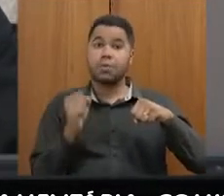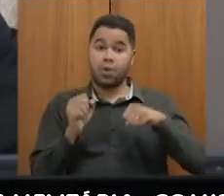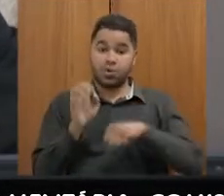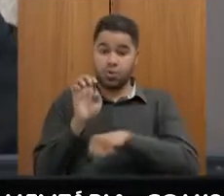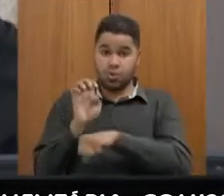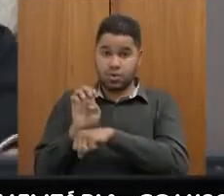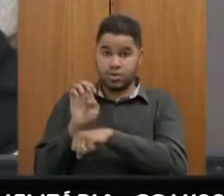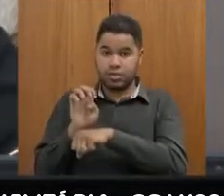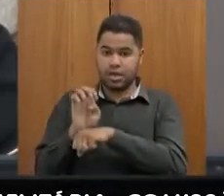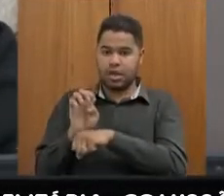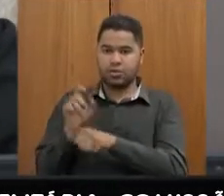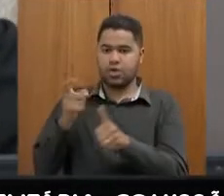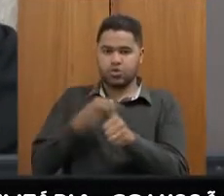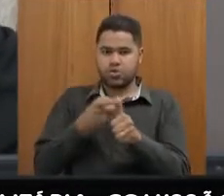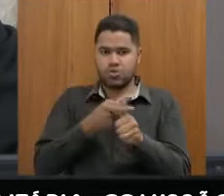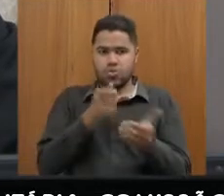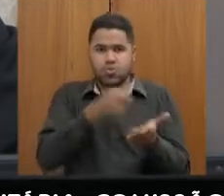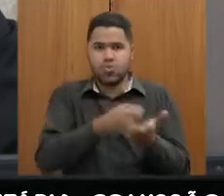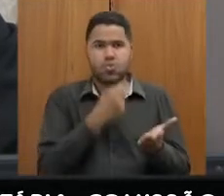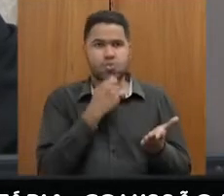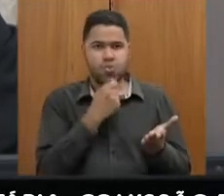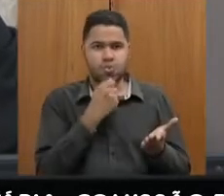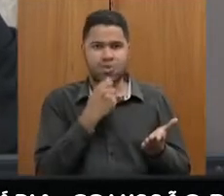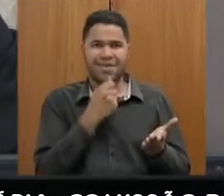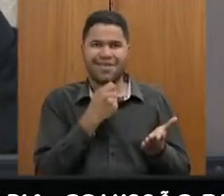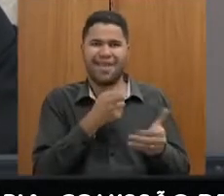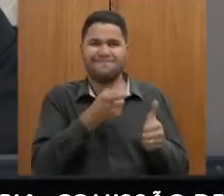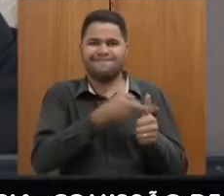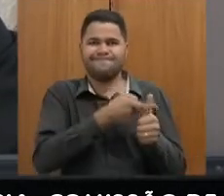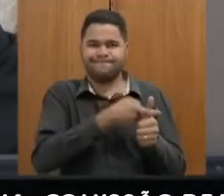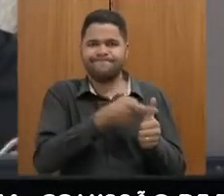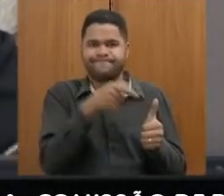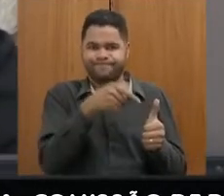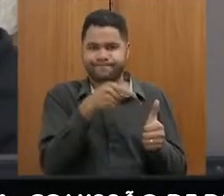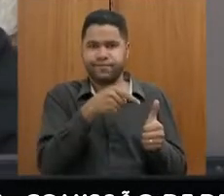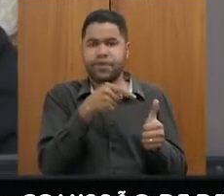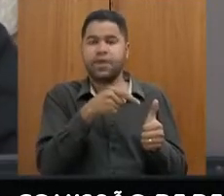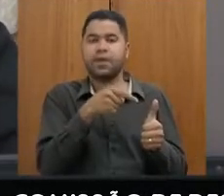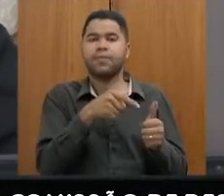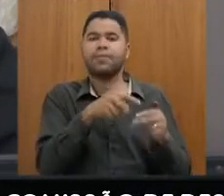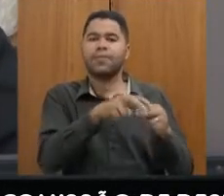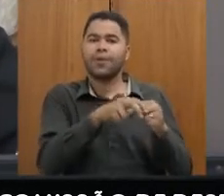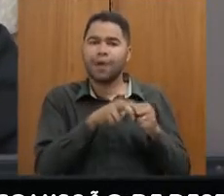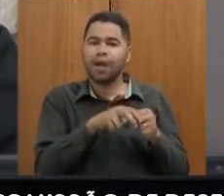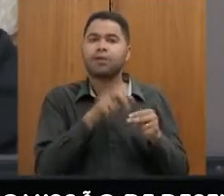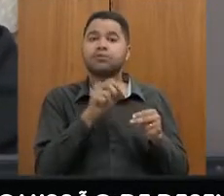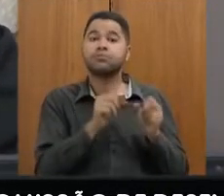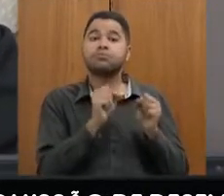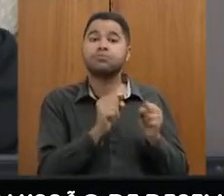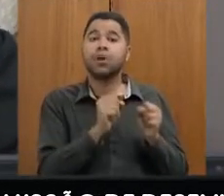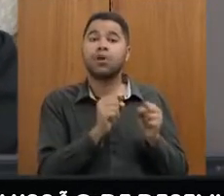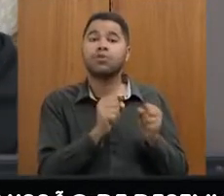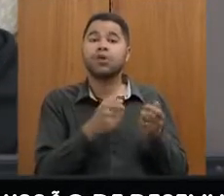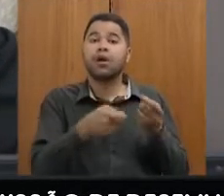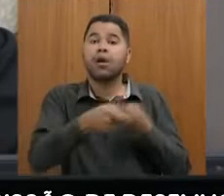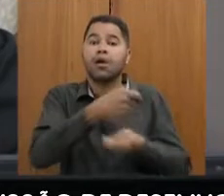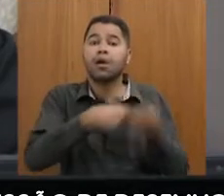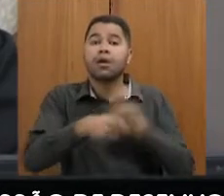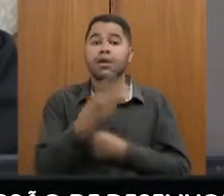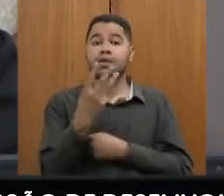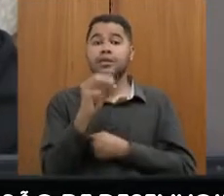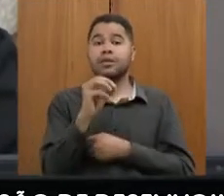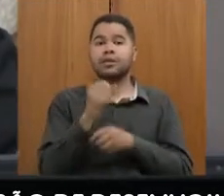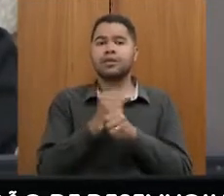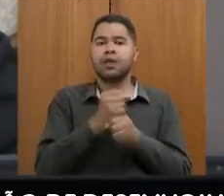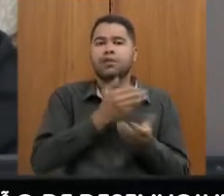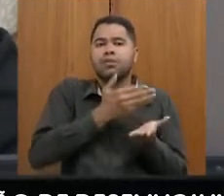essa dívida não paga, o que nós chamamos de inadimplida, em função de liminares, eles podem ser negociados em 30 anos